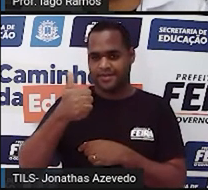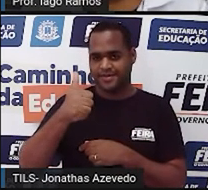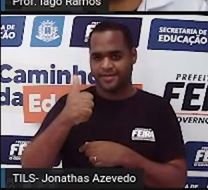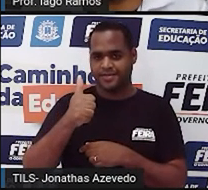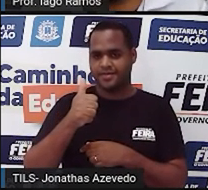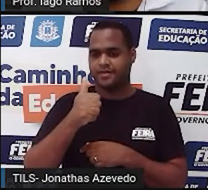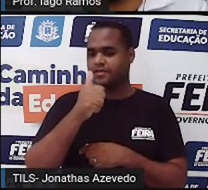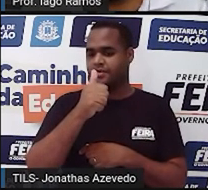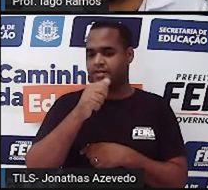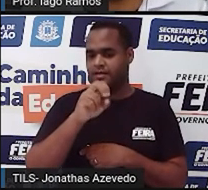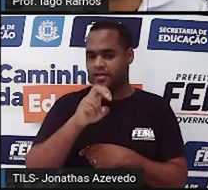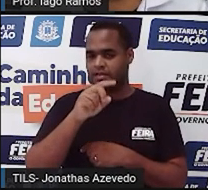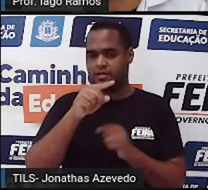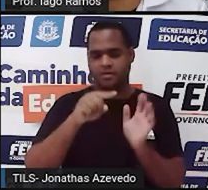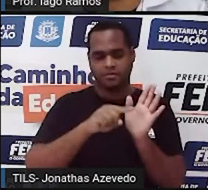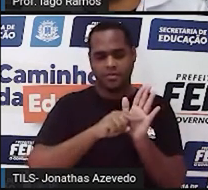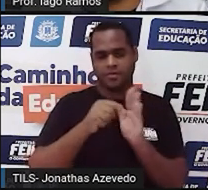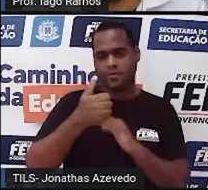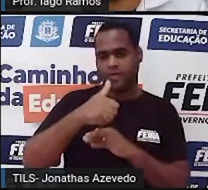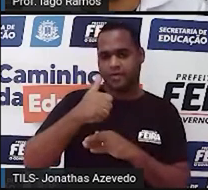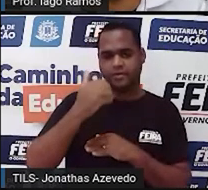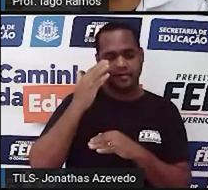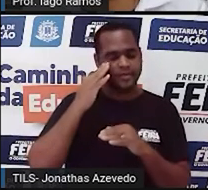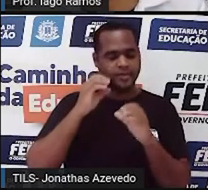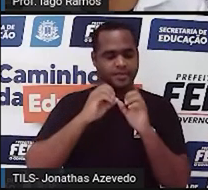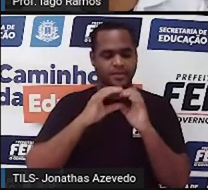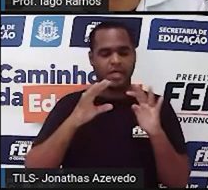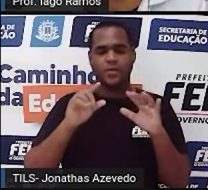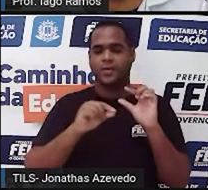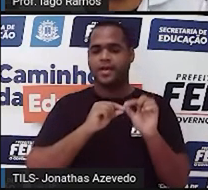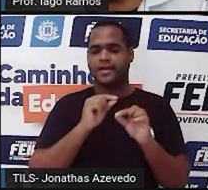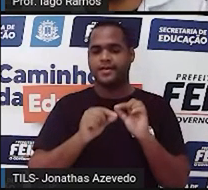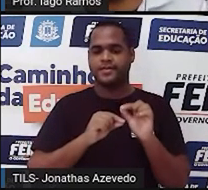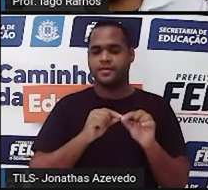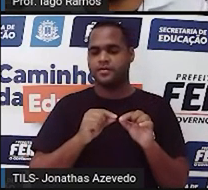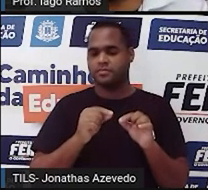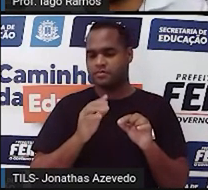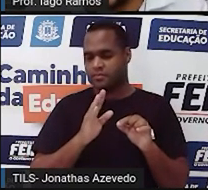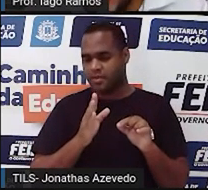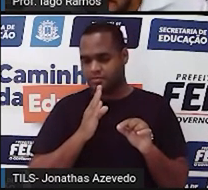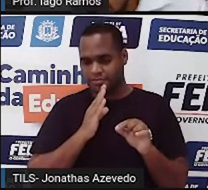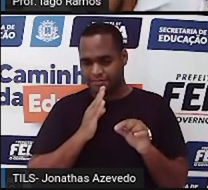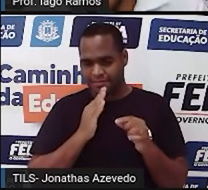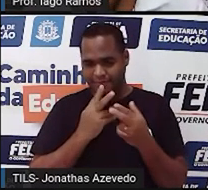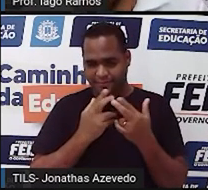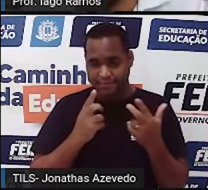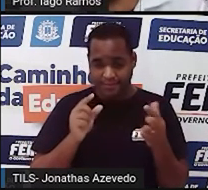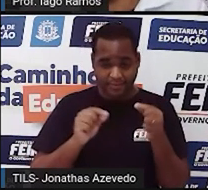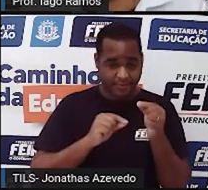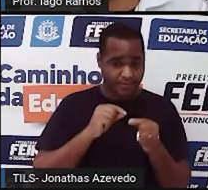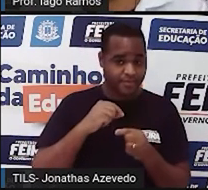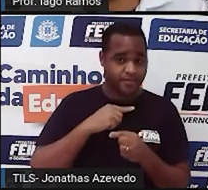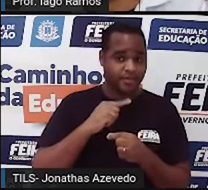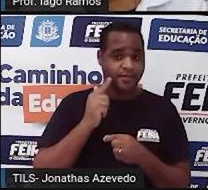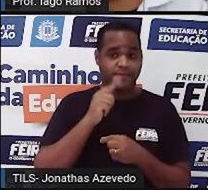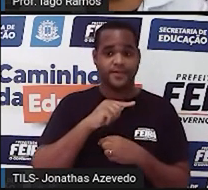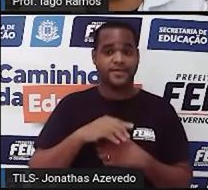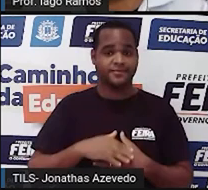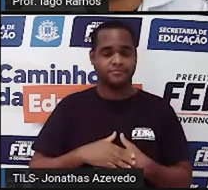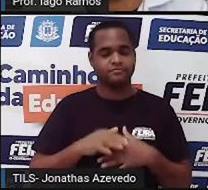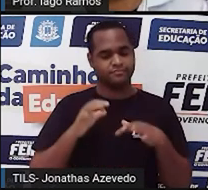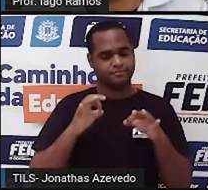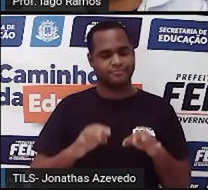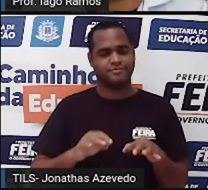menos 11 para descobrir quem fica aqui. E aí? Já conseguiu descobrir quem são? Com certeza.